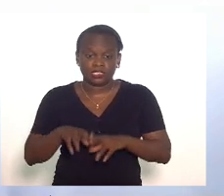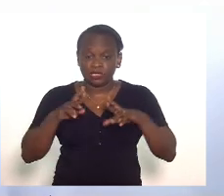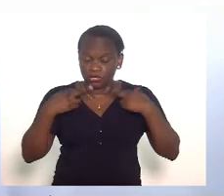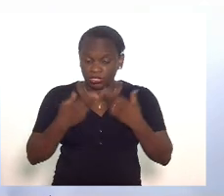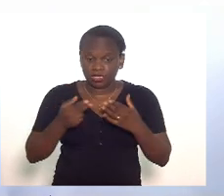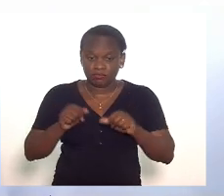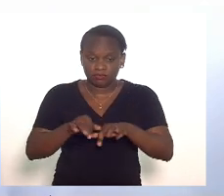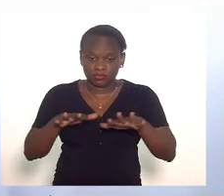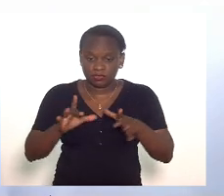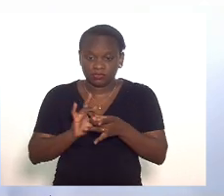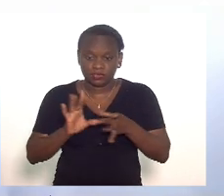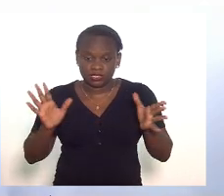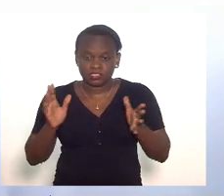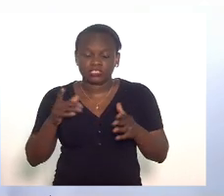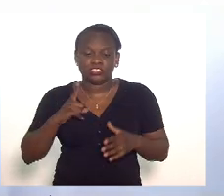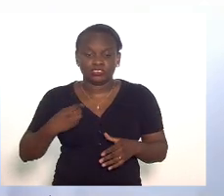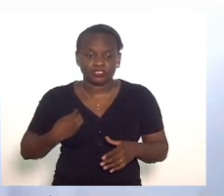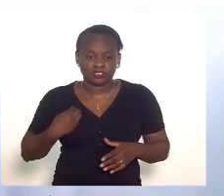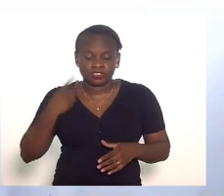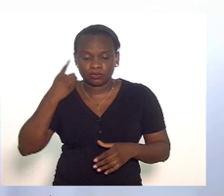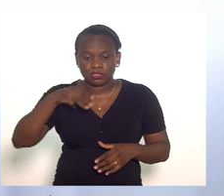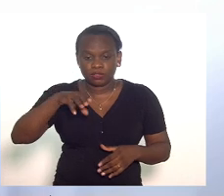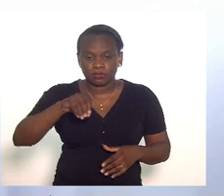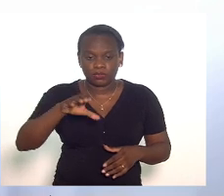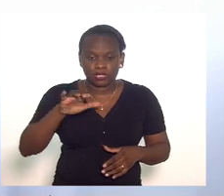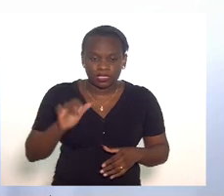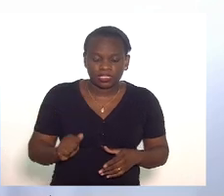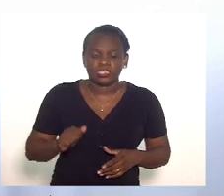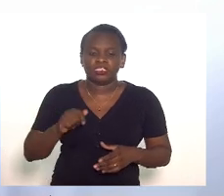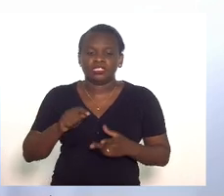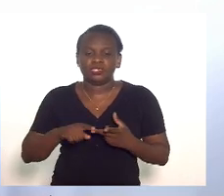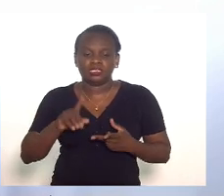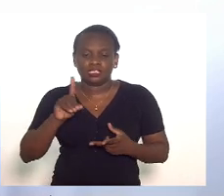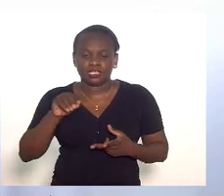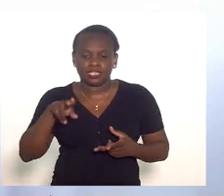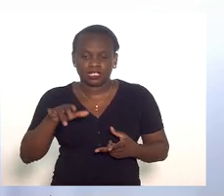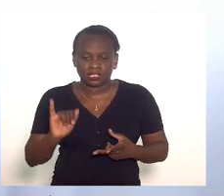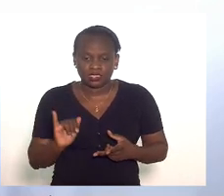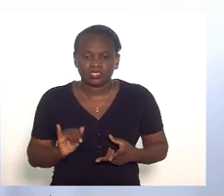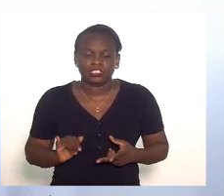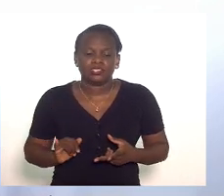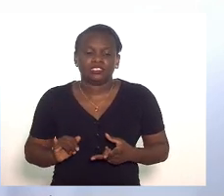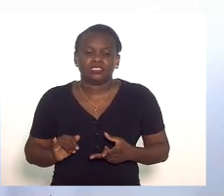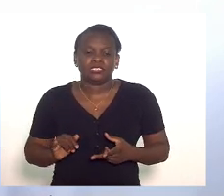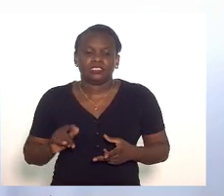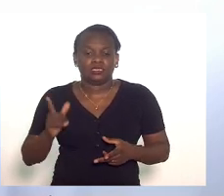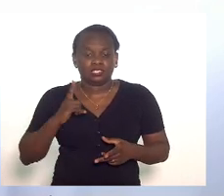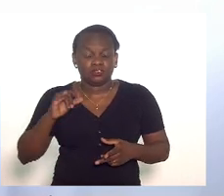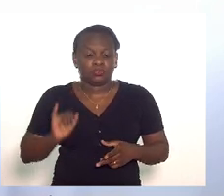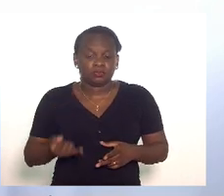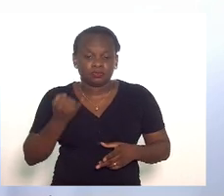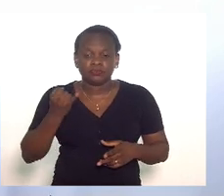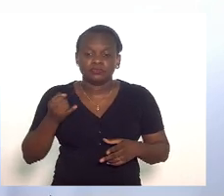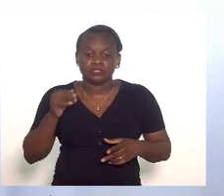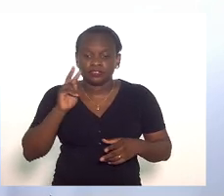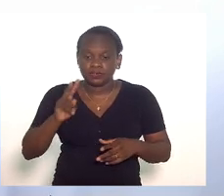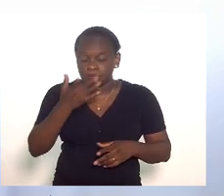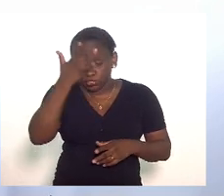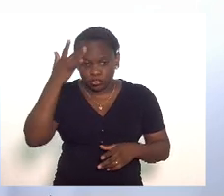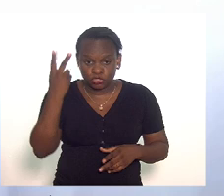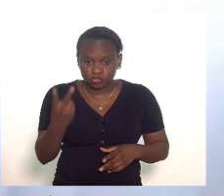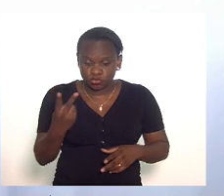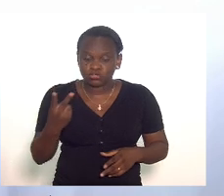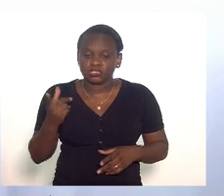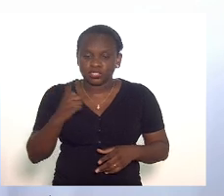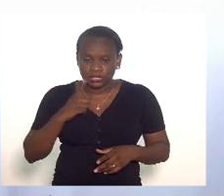pública que contou com a presença da deputada Mônica Francisco da deputada Dani Monteiro teve a oportunidade de ouvir duas pessoas